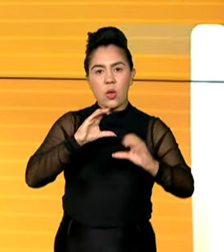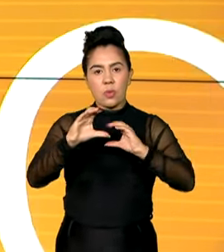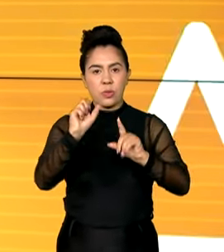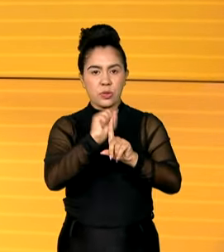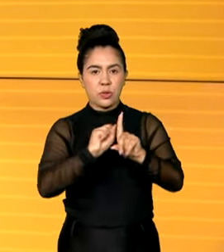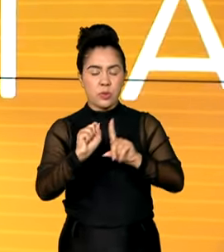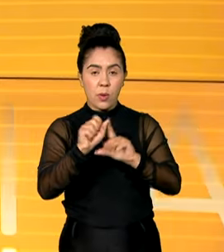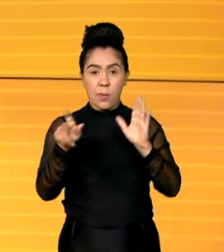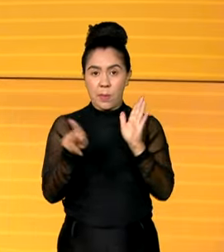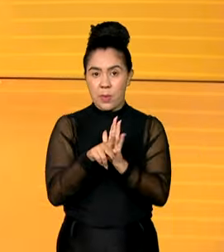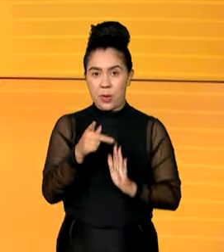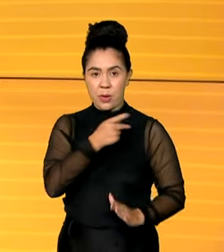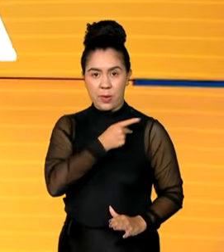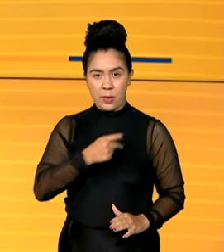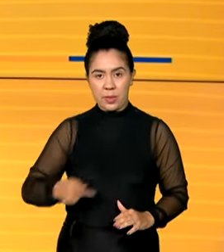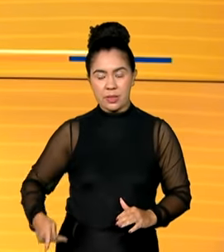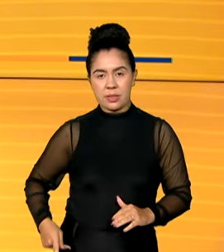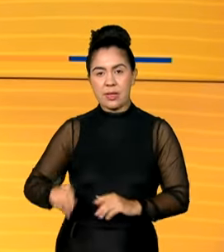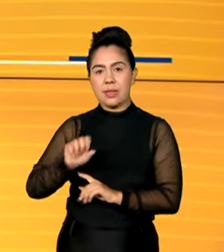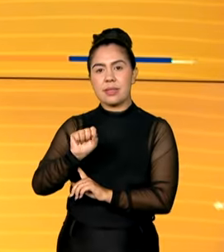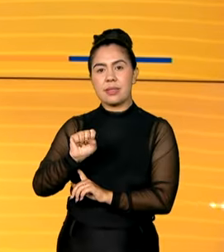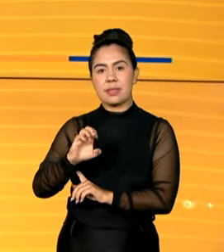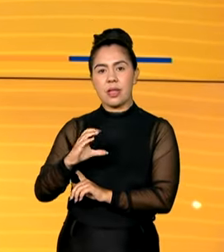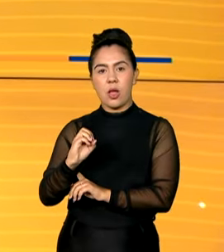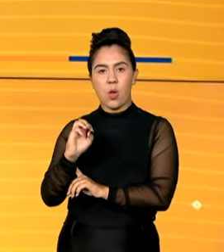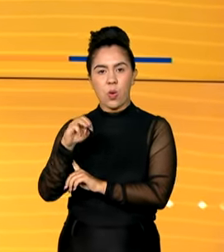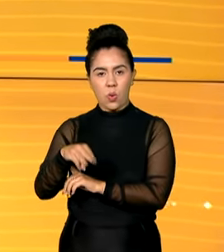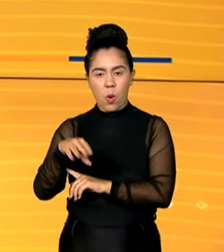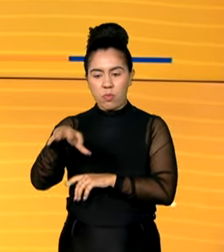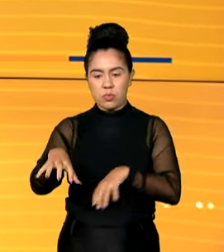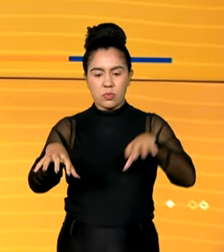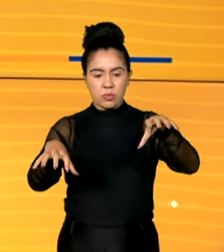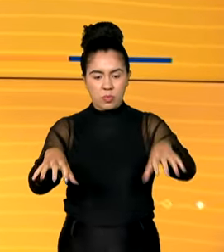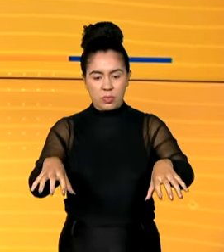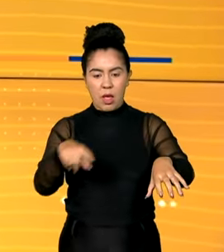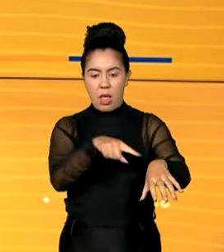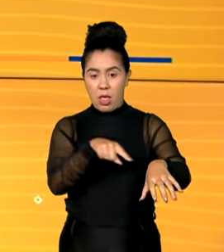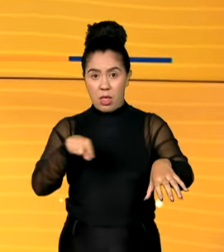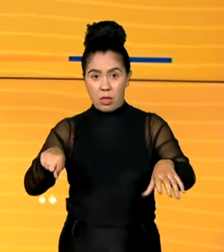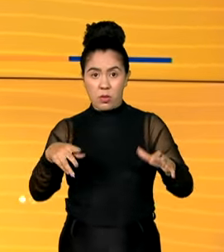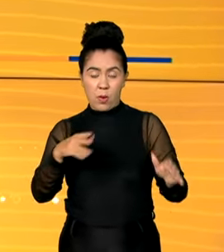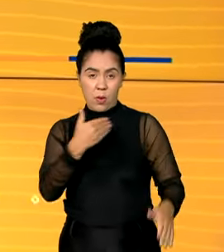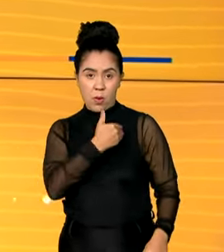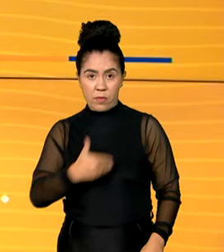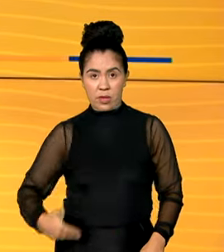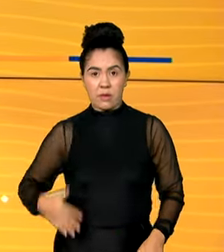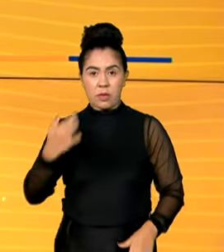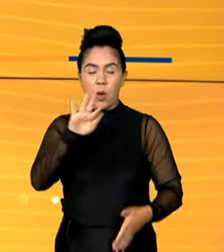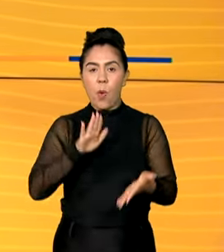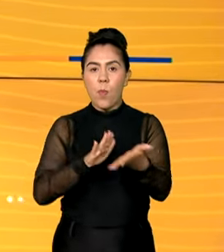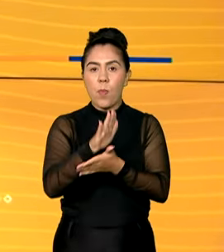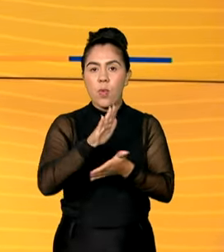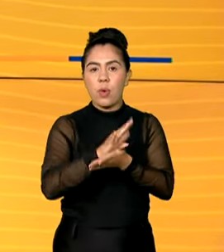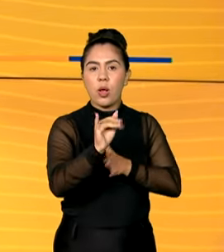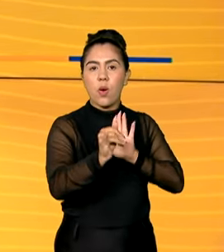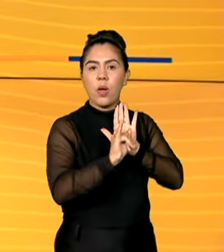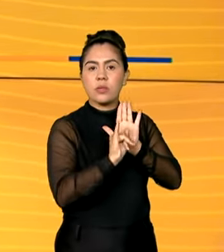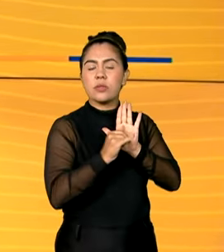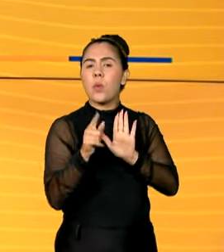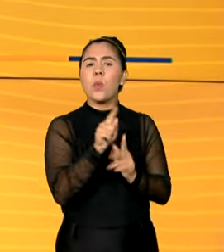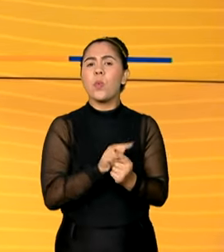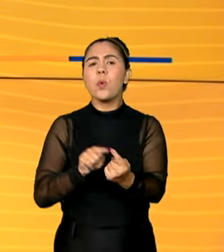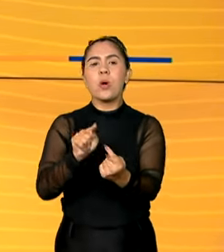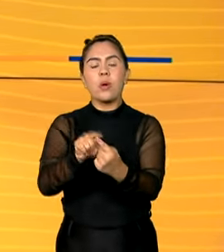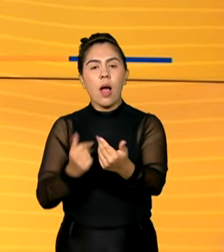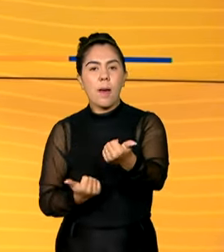Presidência da República, SECOM. Os dois órgãos do governo federal publicaram um edital que tem o objetivo de apoiar as